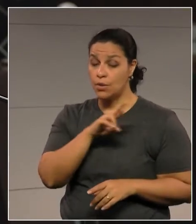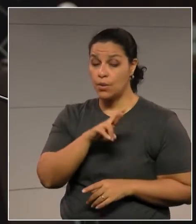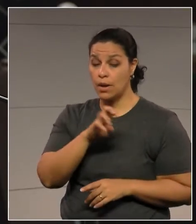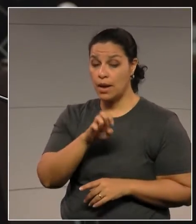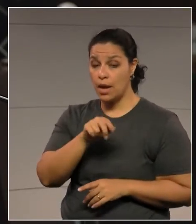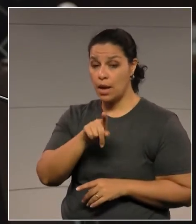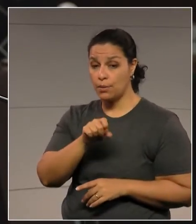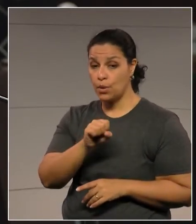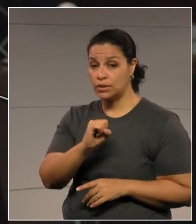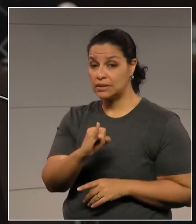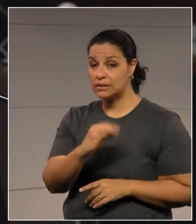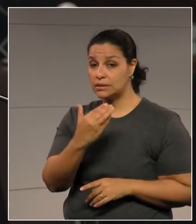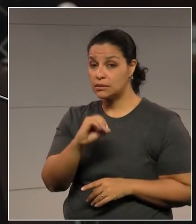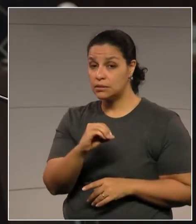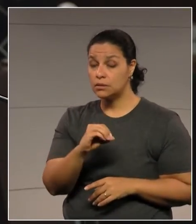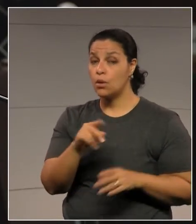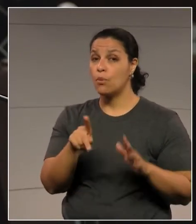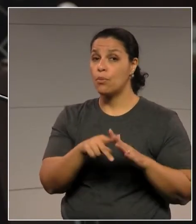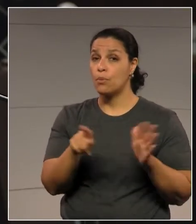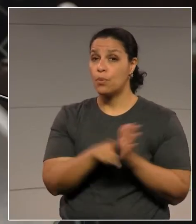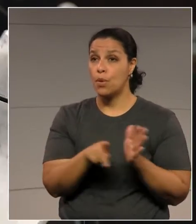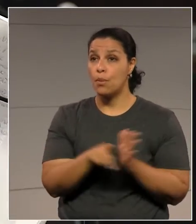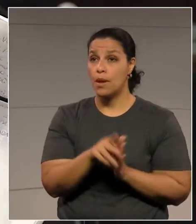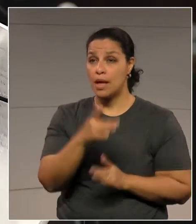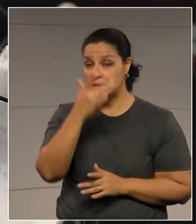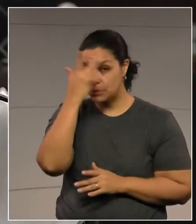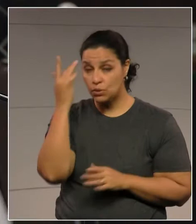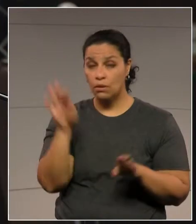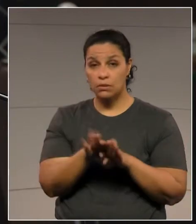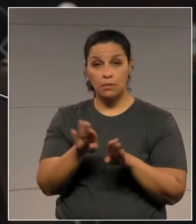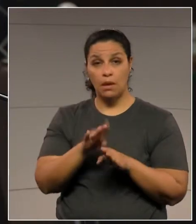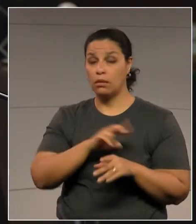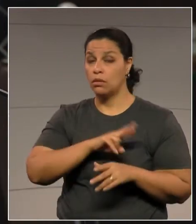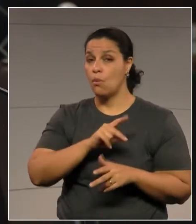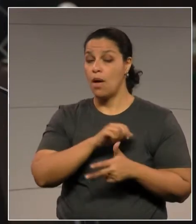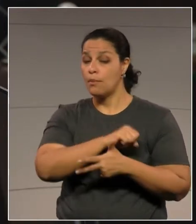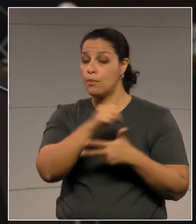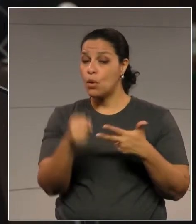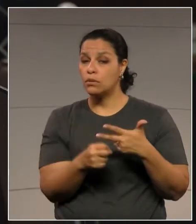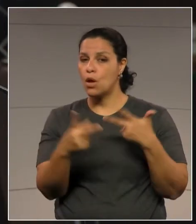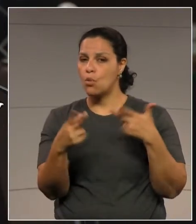os servidores do Estado, que não são aquinhoados como os demais poderes?